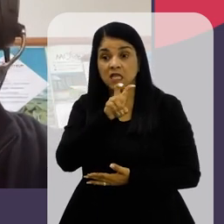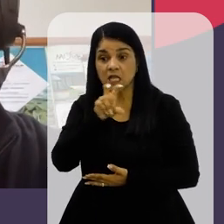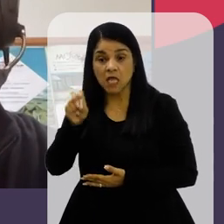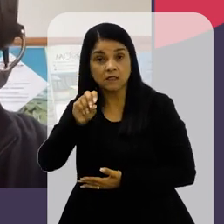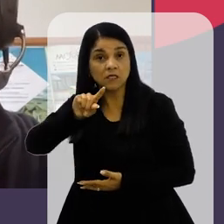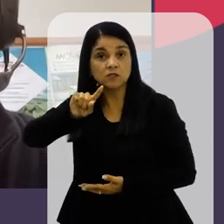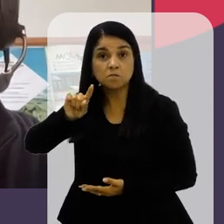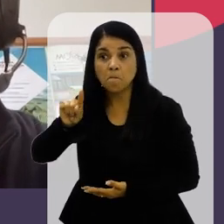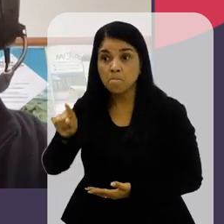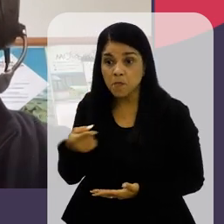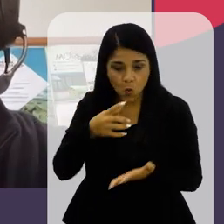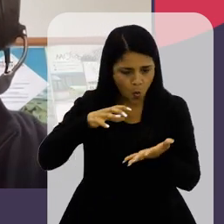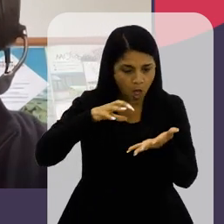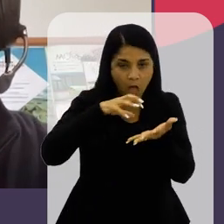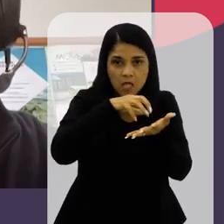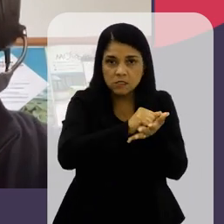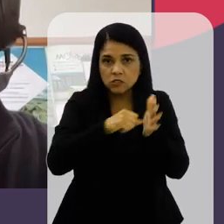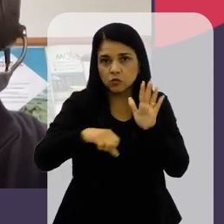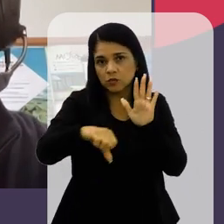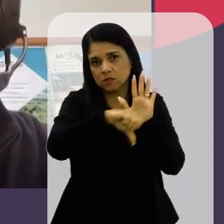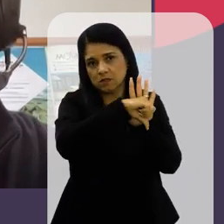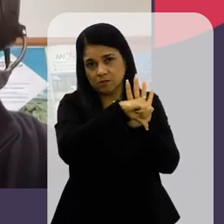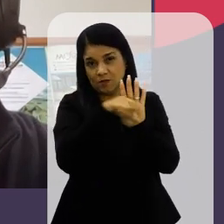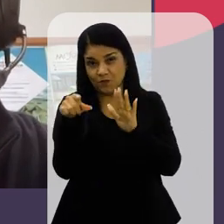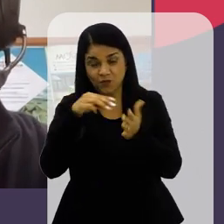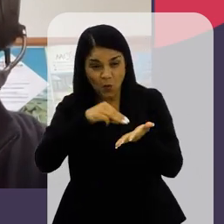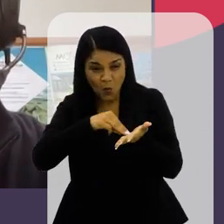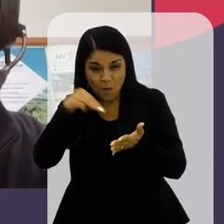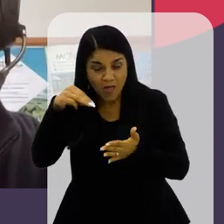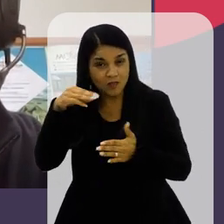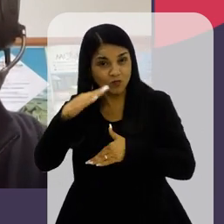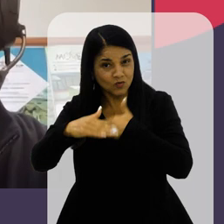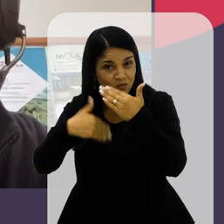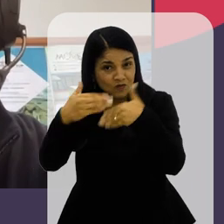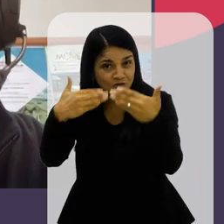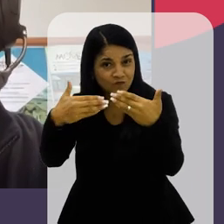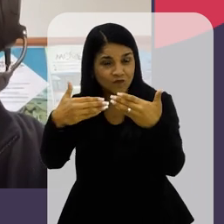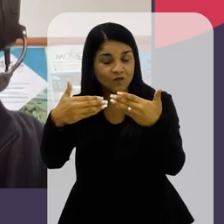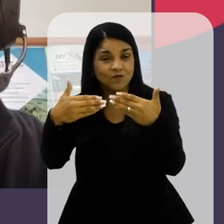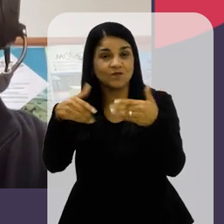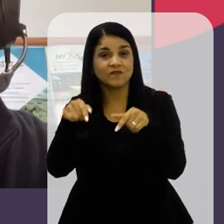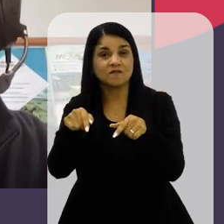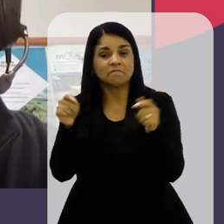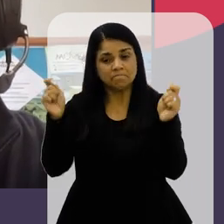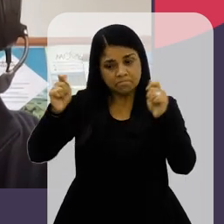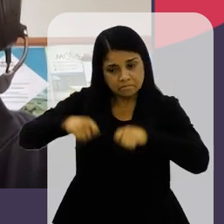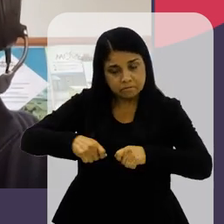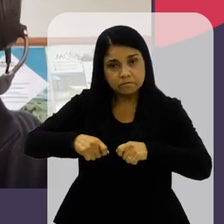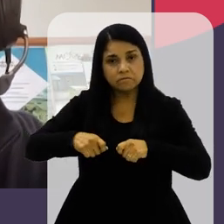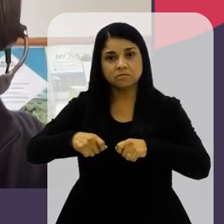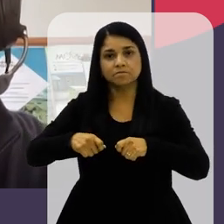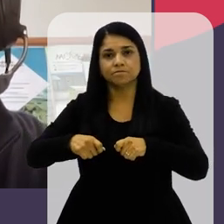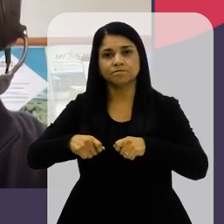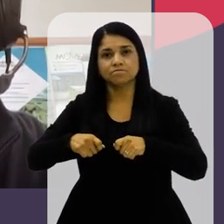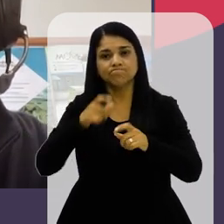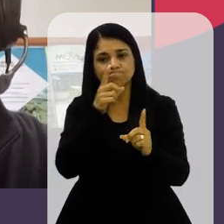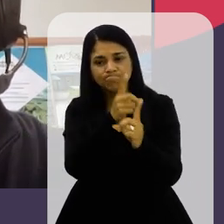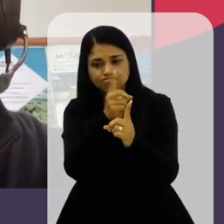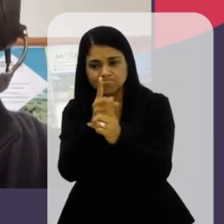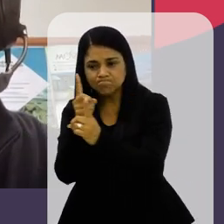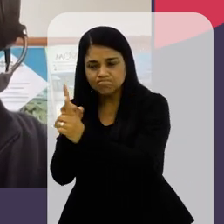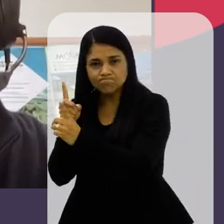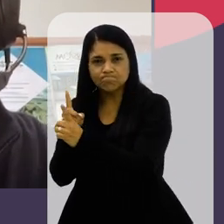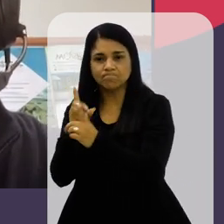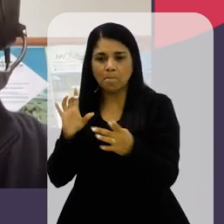Ocorrências E o método Que Fernanda Desenvolveu Permite encontrar